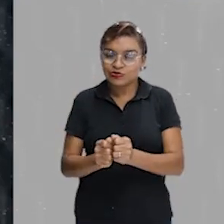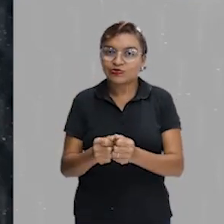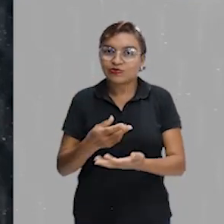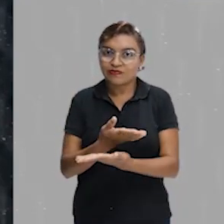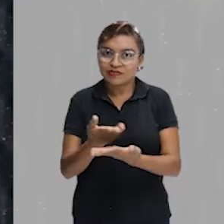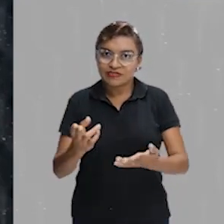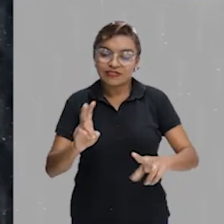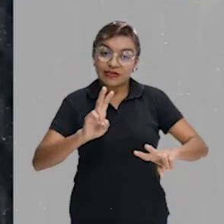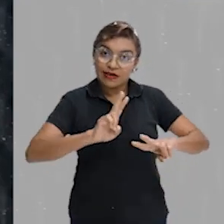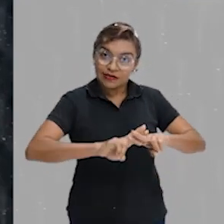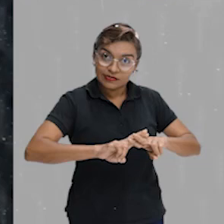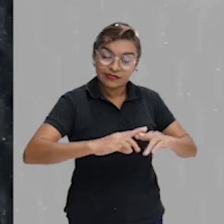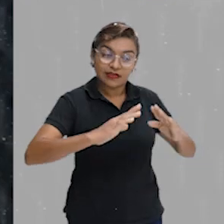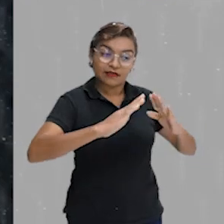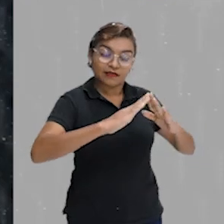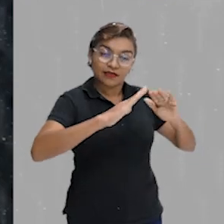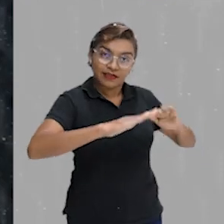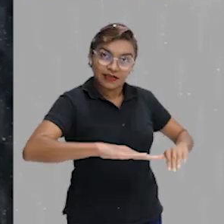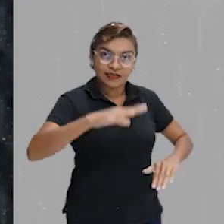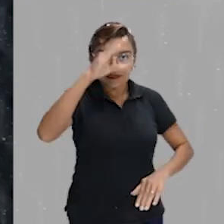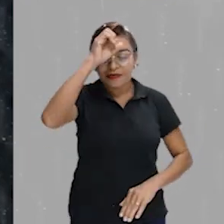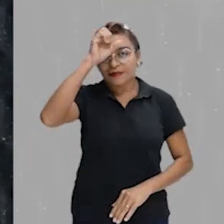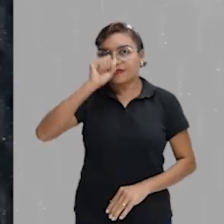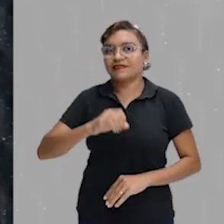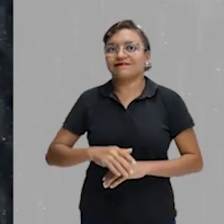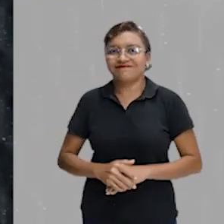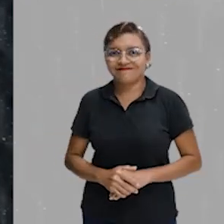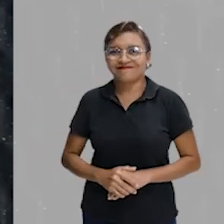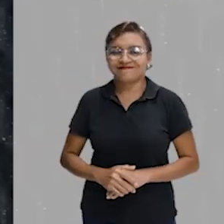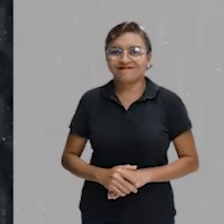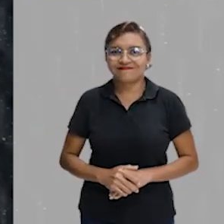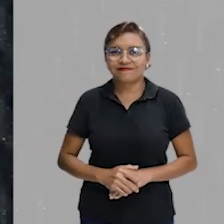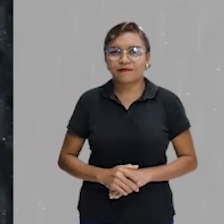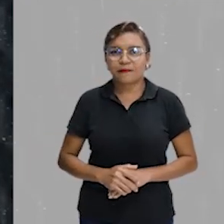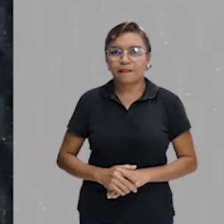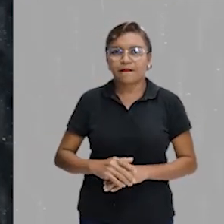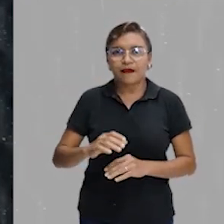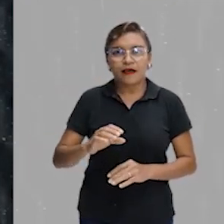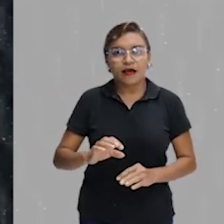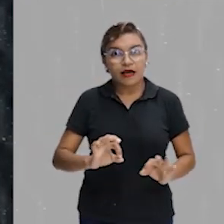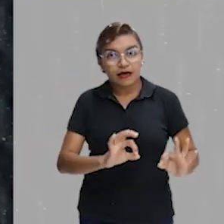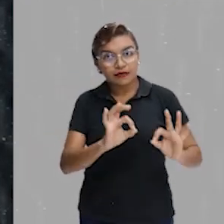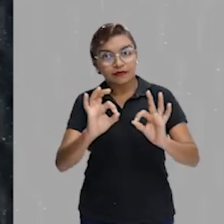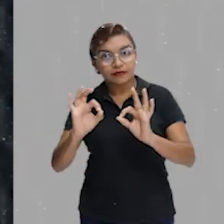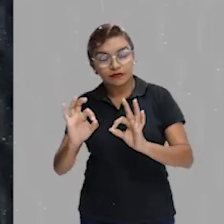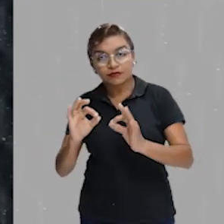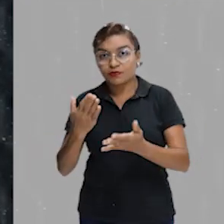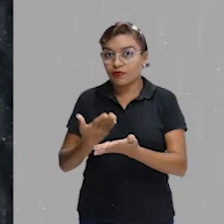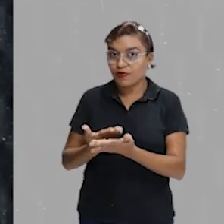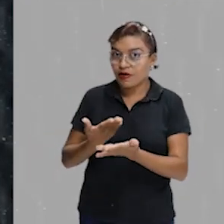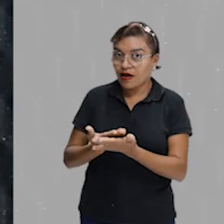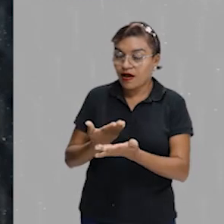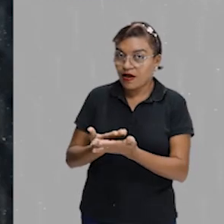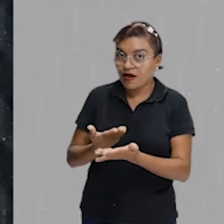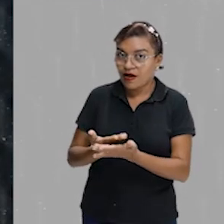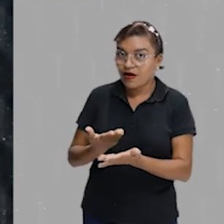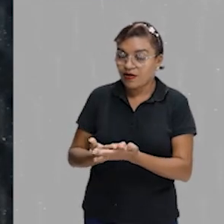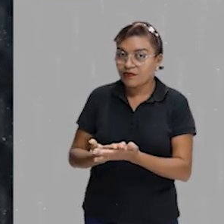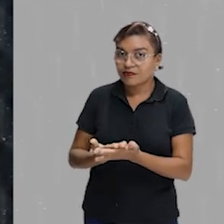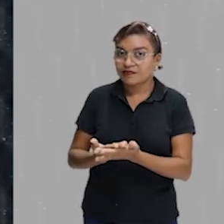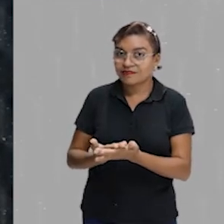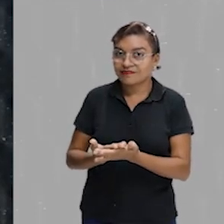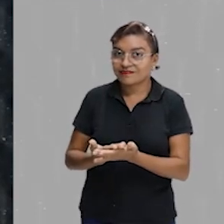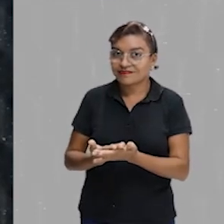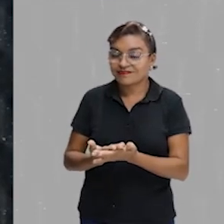Hashtag Fique em Casa Aprendendo. Mescle, tá? Assistam a aula no híbrido, volto para cá para contextualizar. E